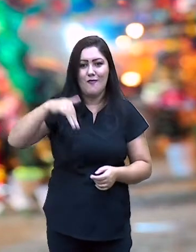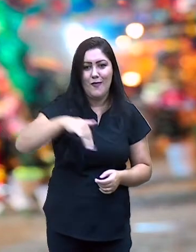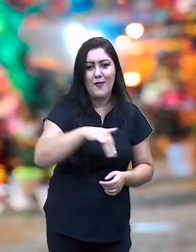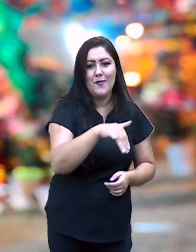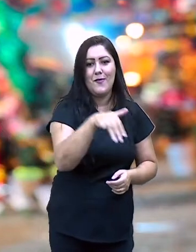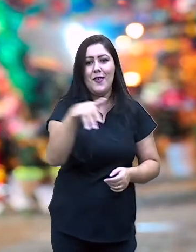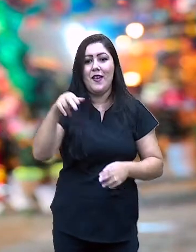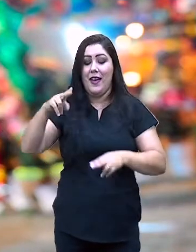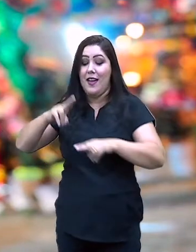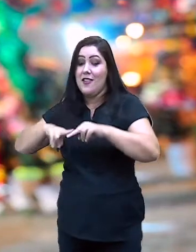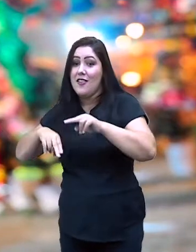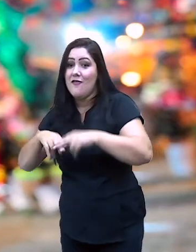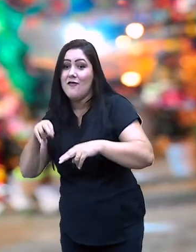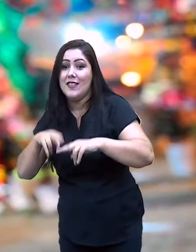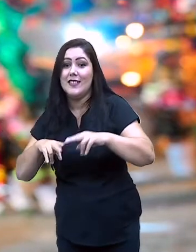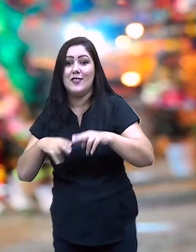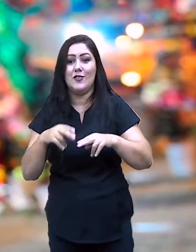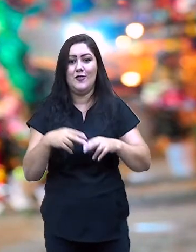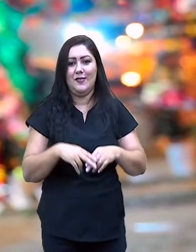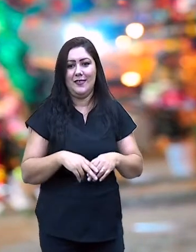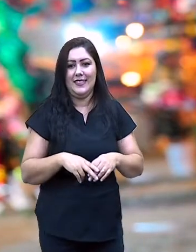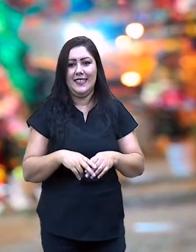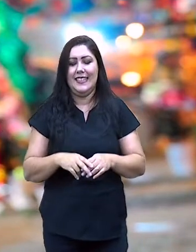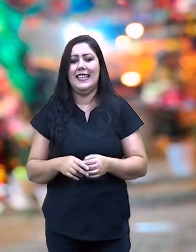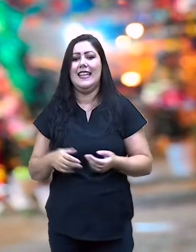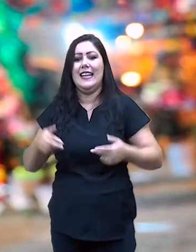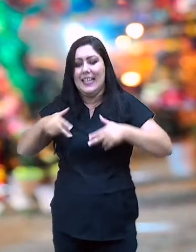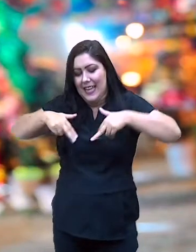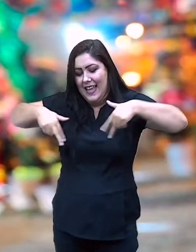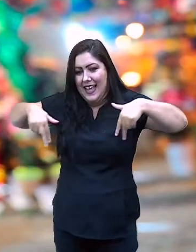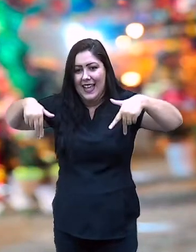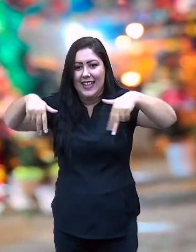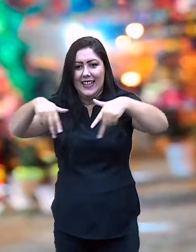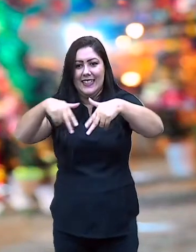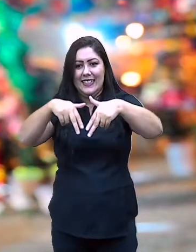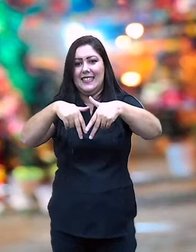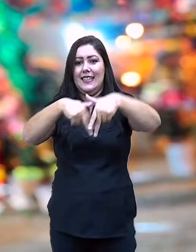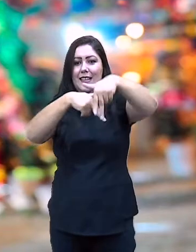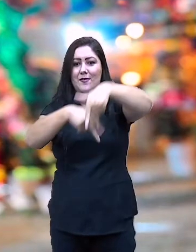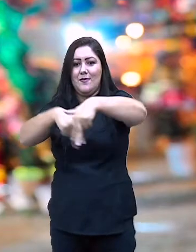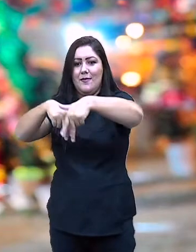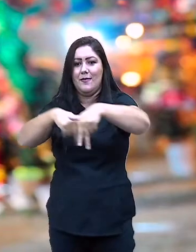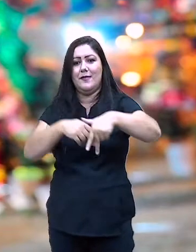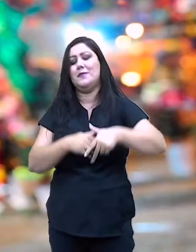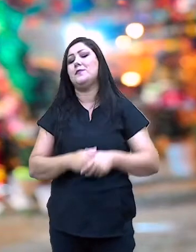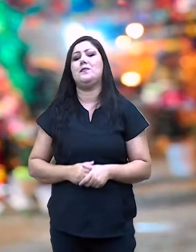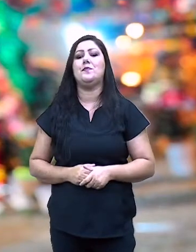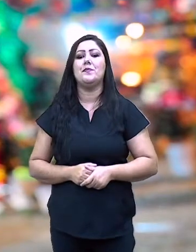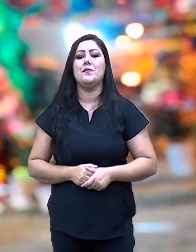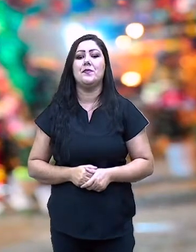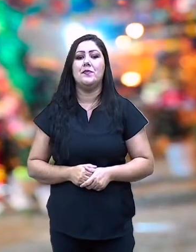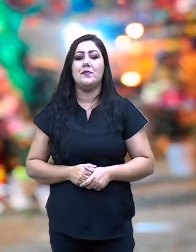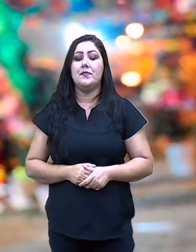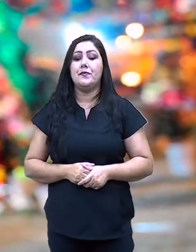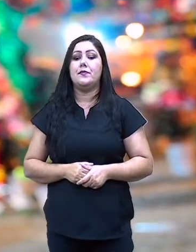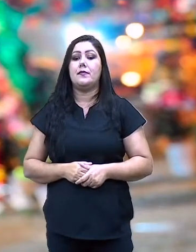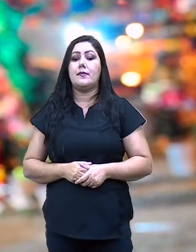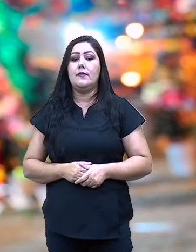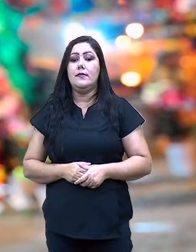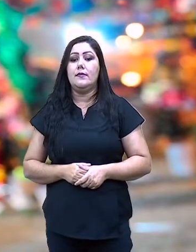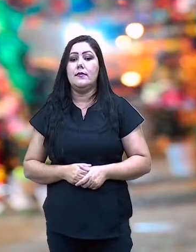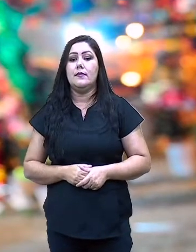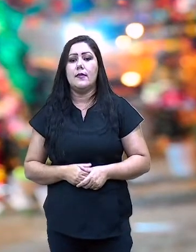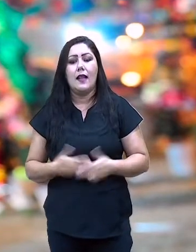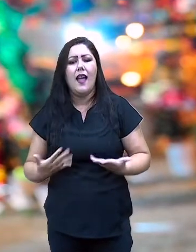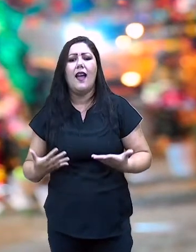e diversas danças que fazem parte do folclore brasileiro. Porque a nossa dança, eu falei com vocês anteriormente, que ela é